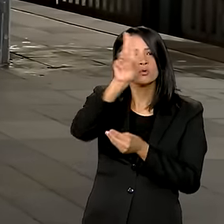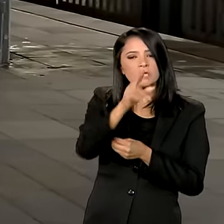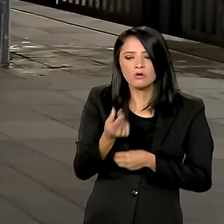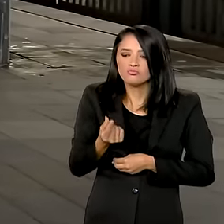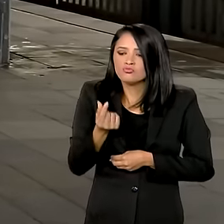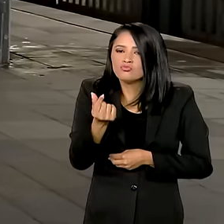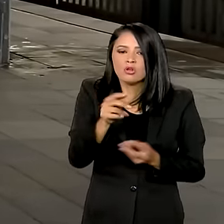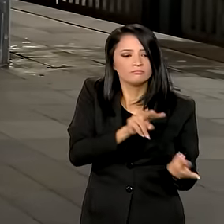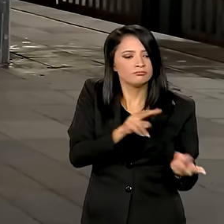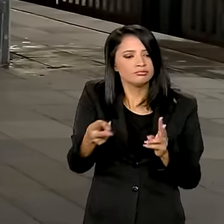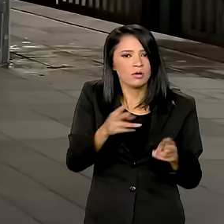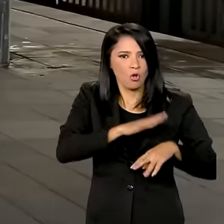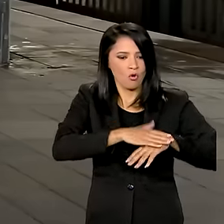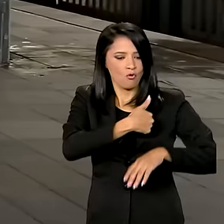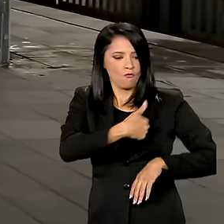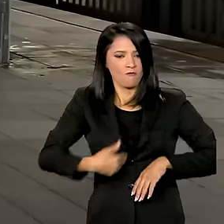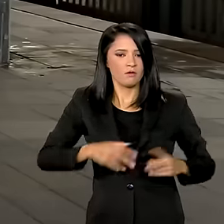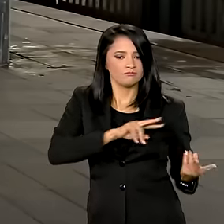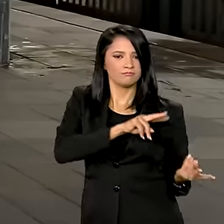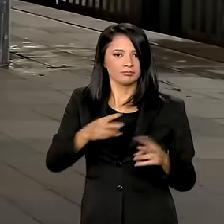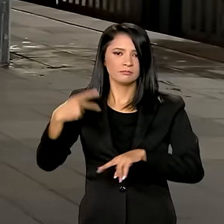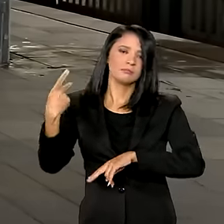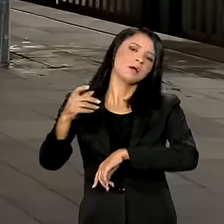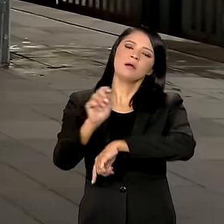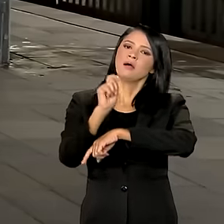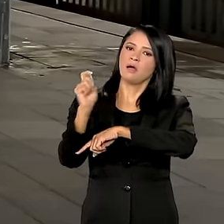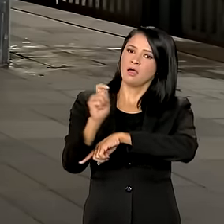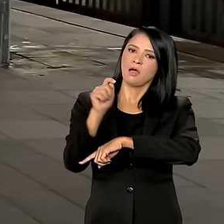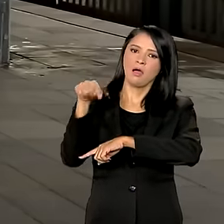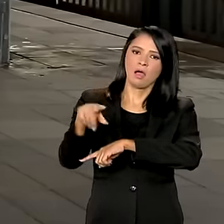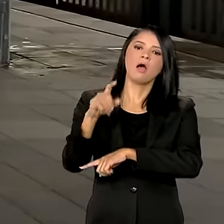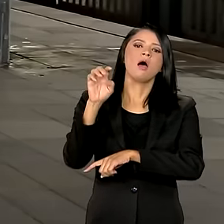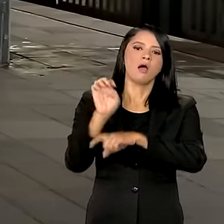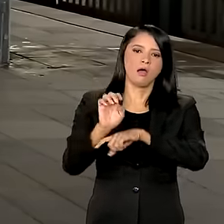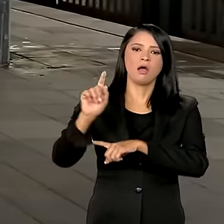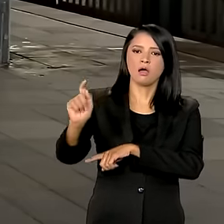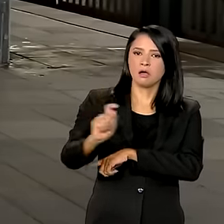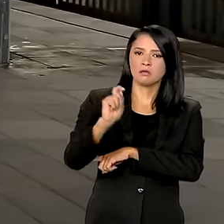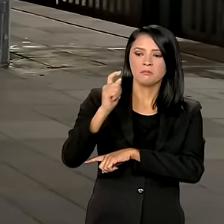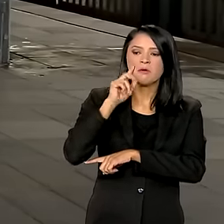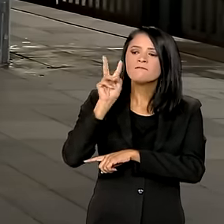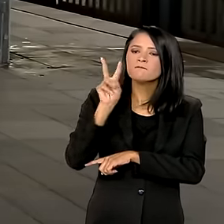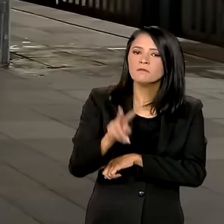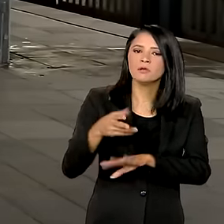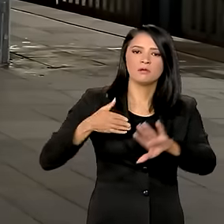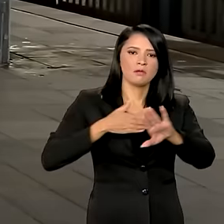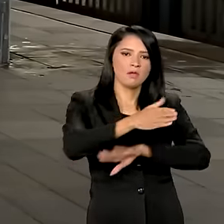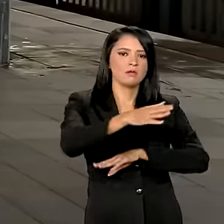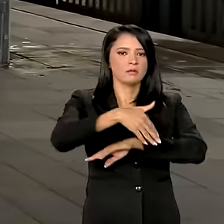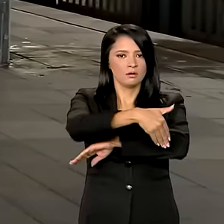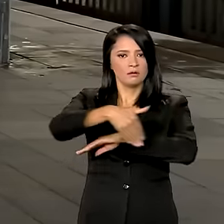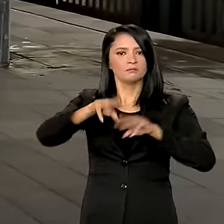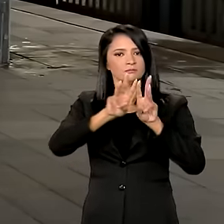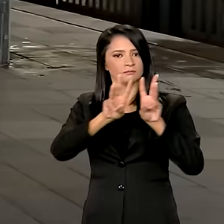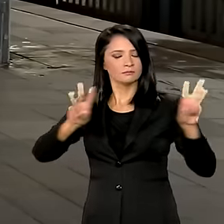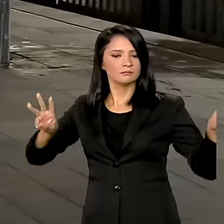transferidos pelo governo federal aqui para o Rio Grande do Sul. Para consultar, basta acessar o endereço